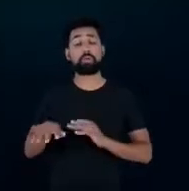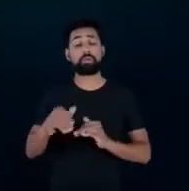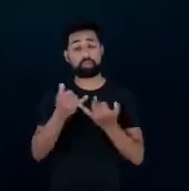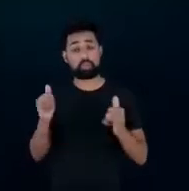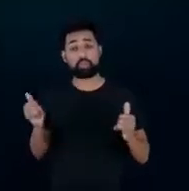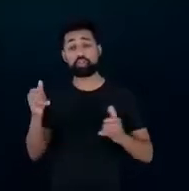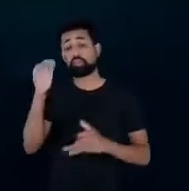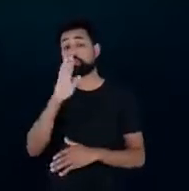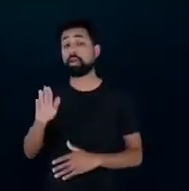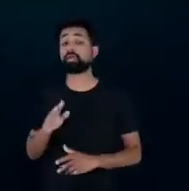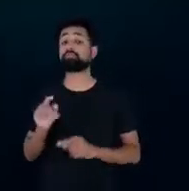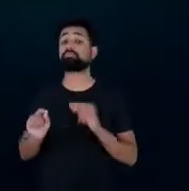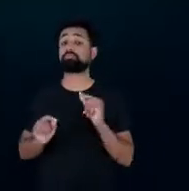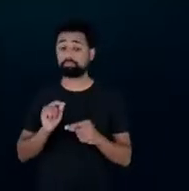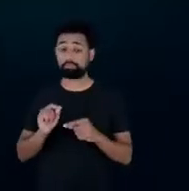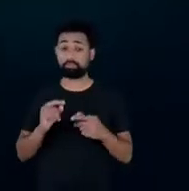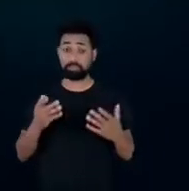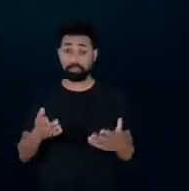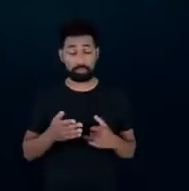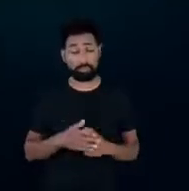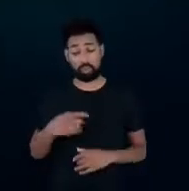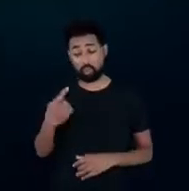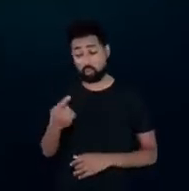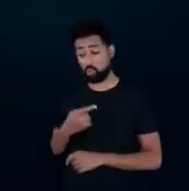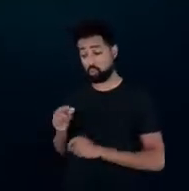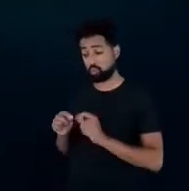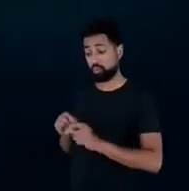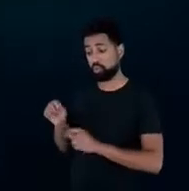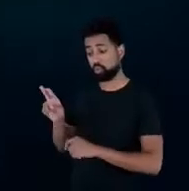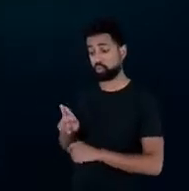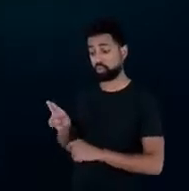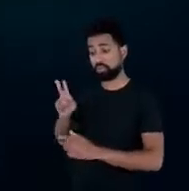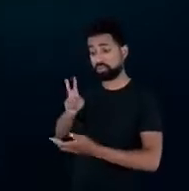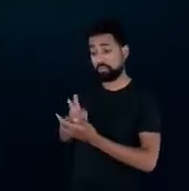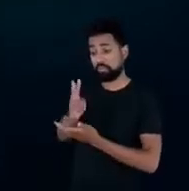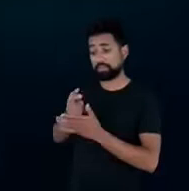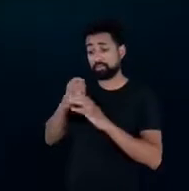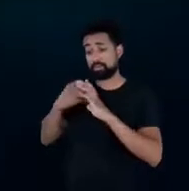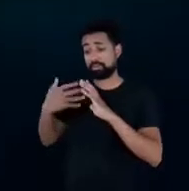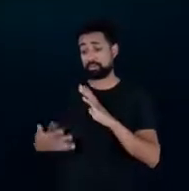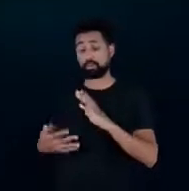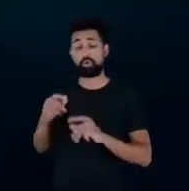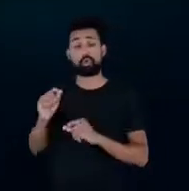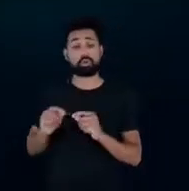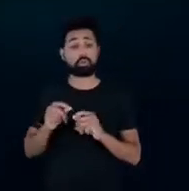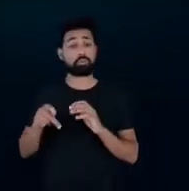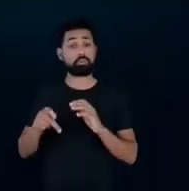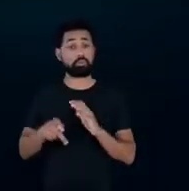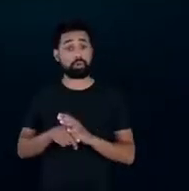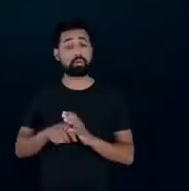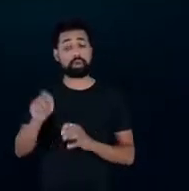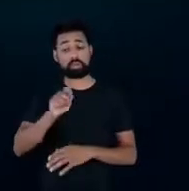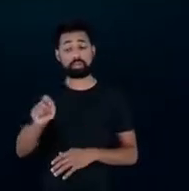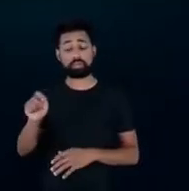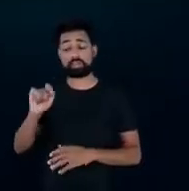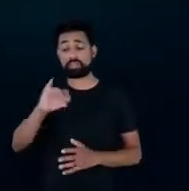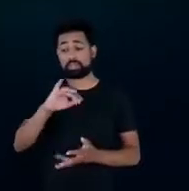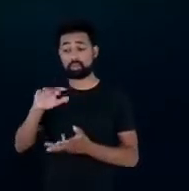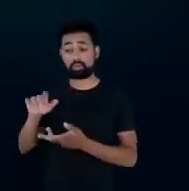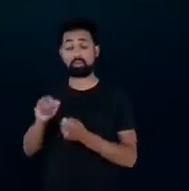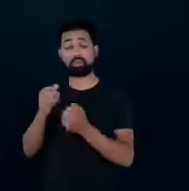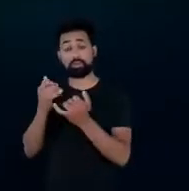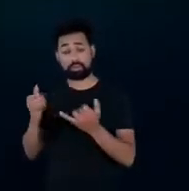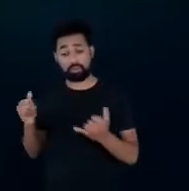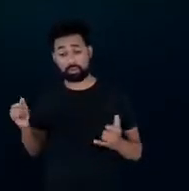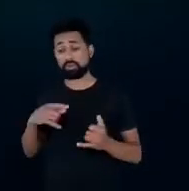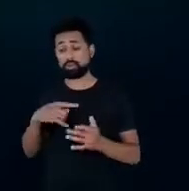lá a gente adota a mesma classificação por exemplo que a Agência Internacional de Energia adota nos estudos